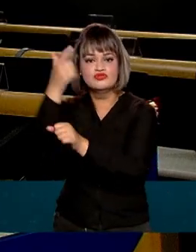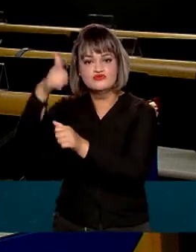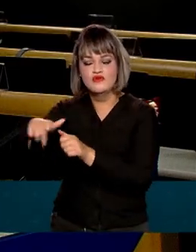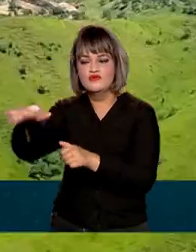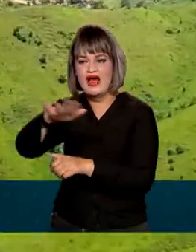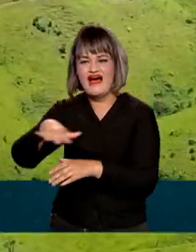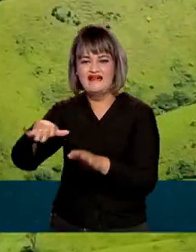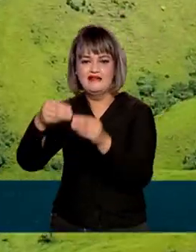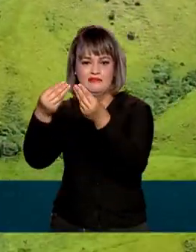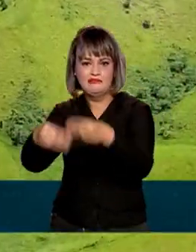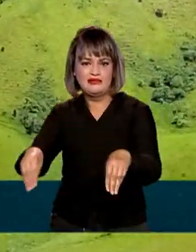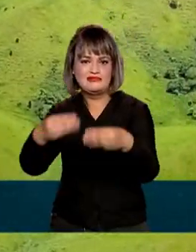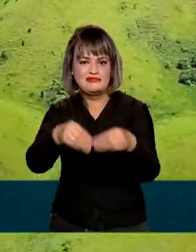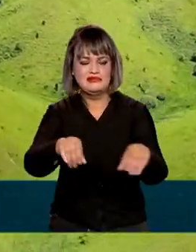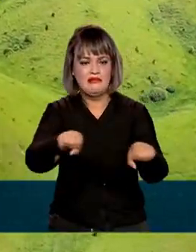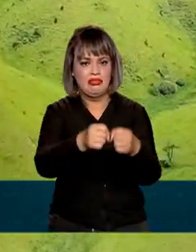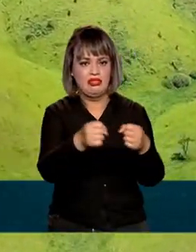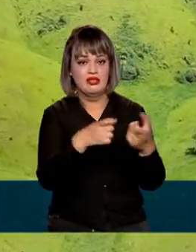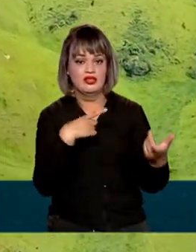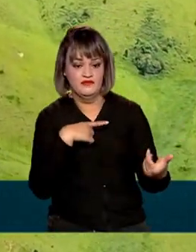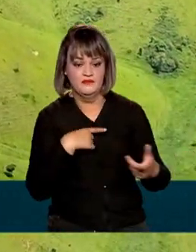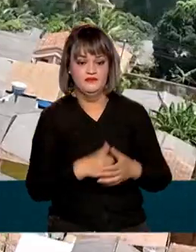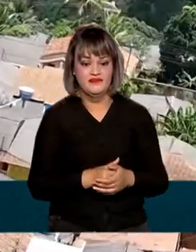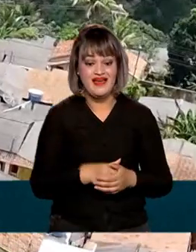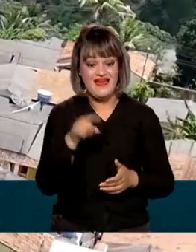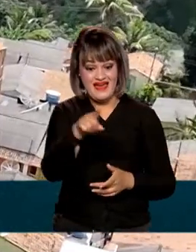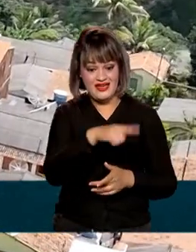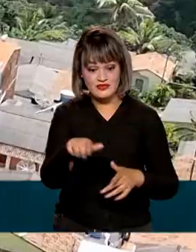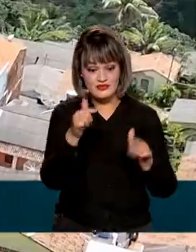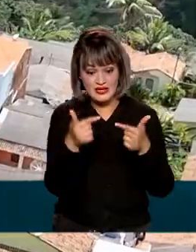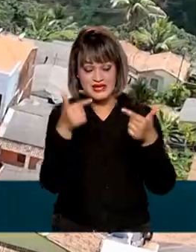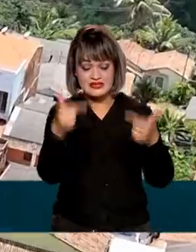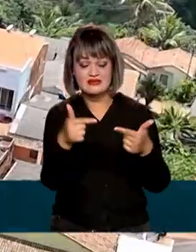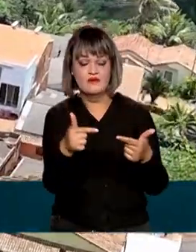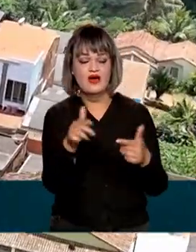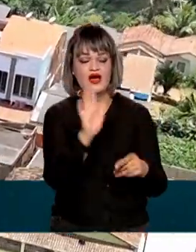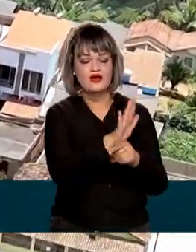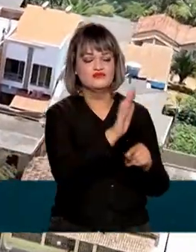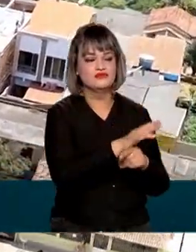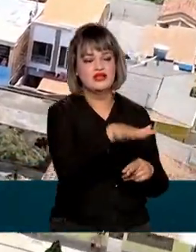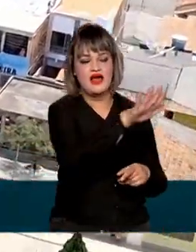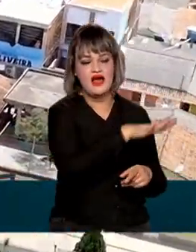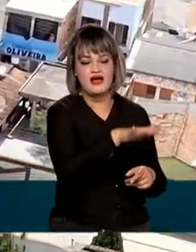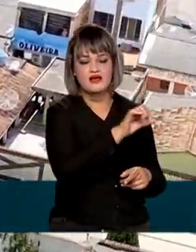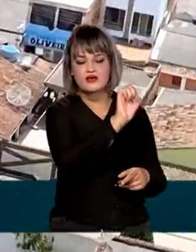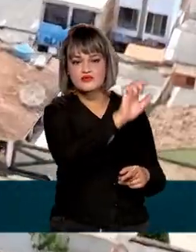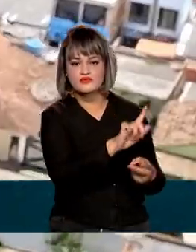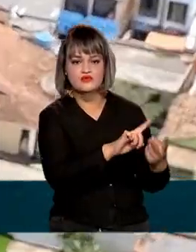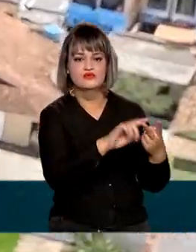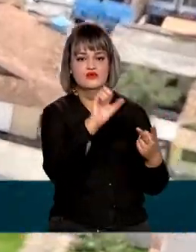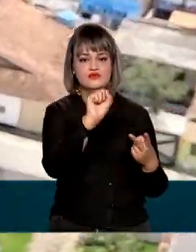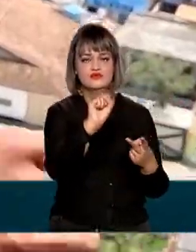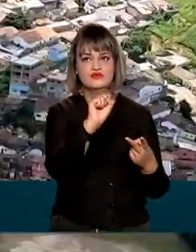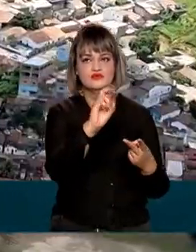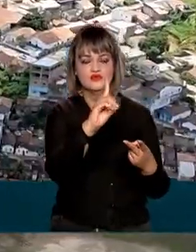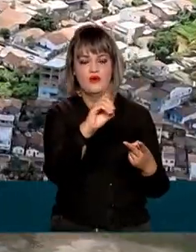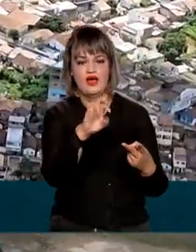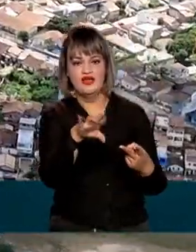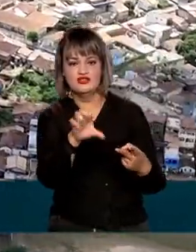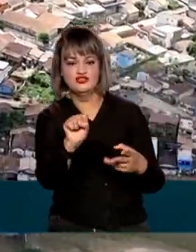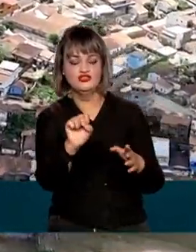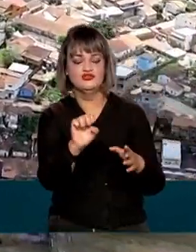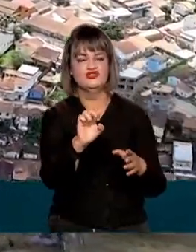danificadas. Canais importantes para ações como socorro a municípios do sudoeste, sul e extremo sul da Bahia,